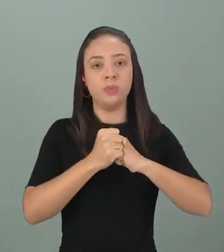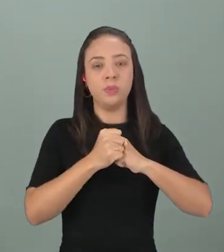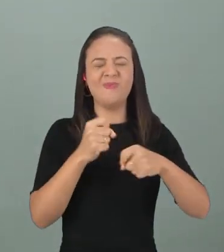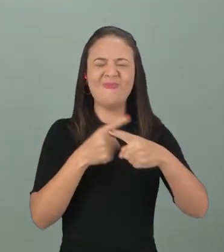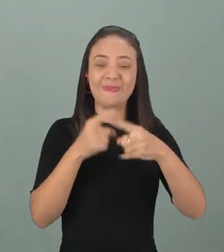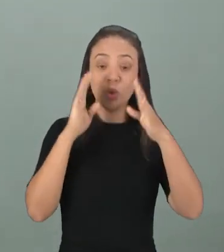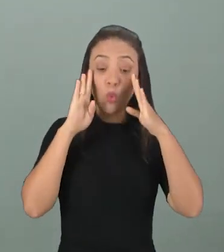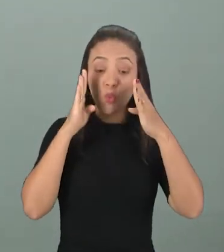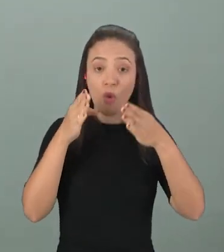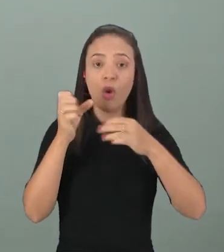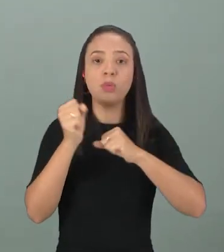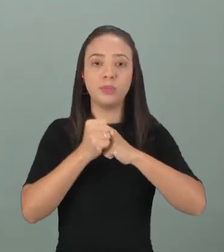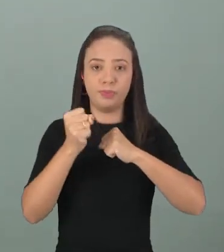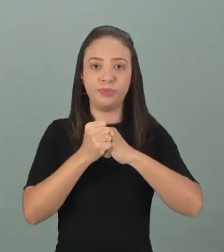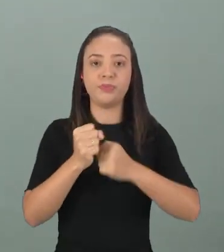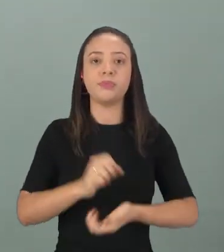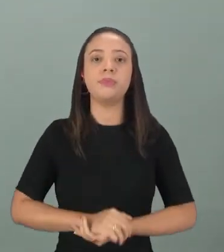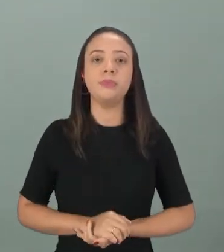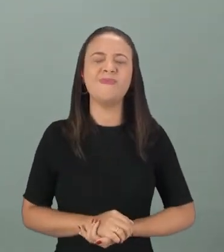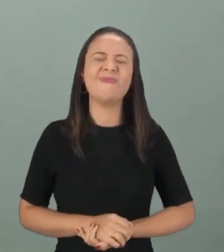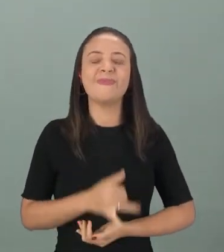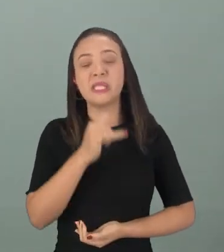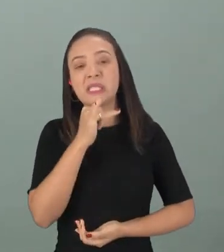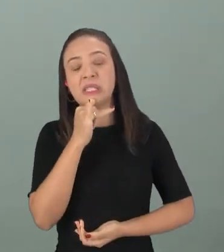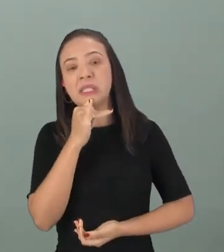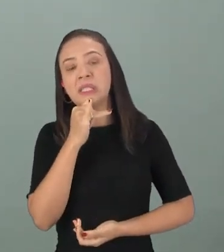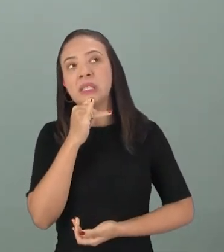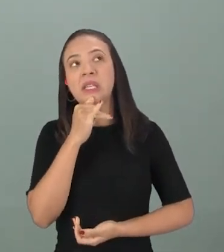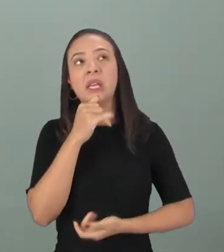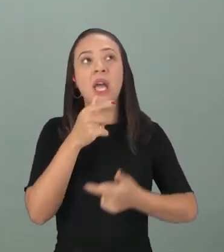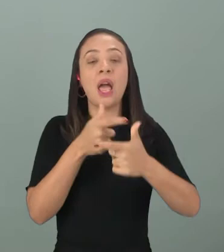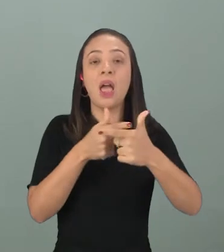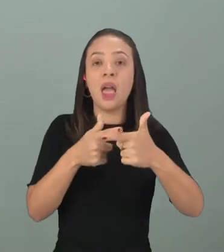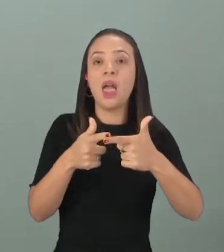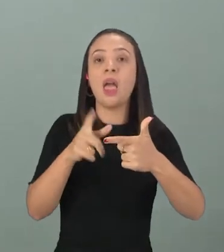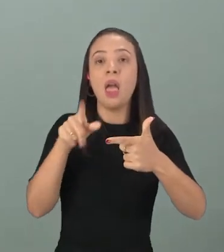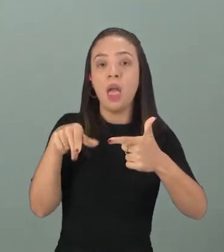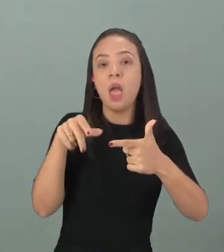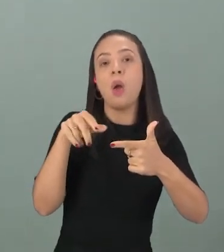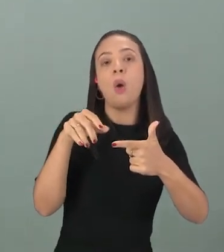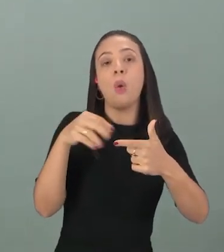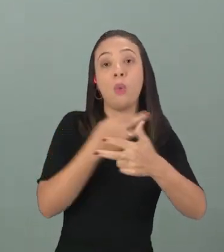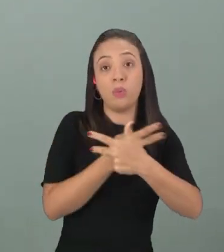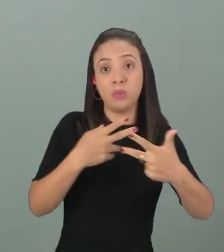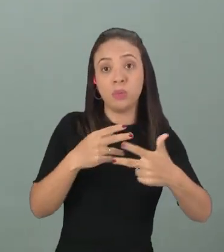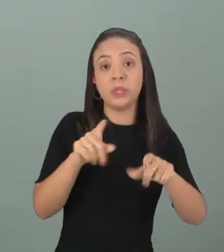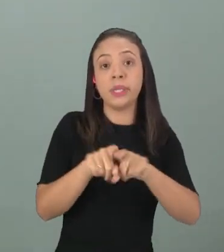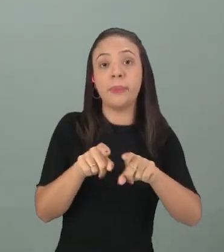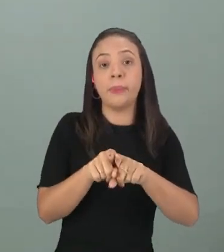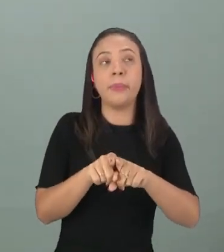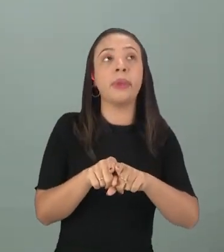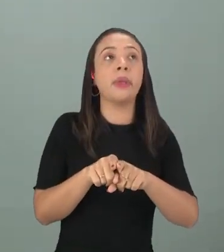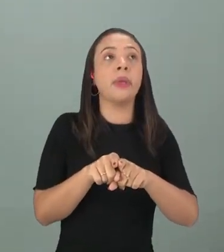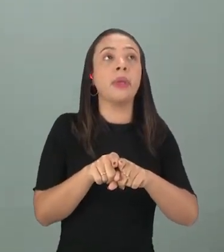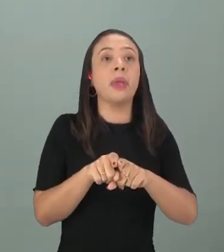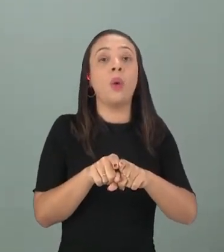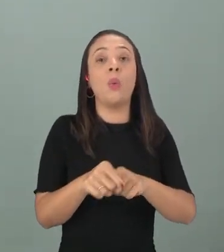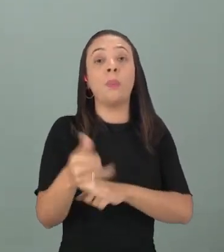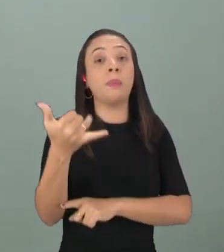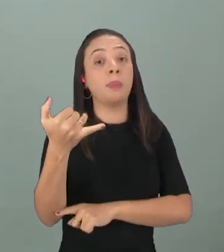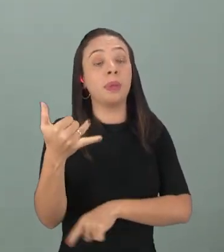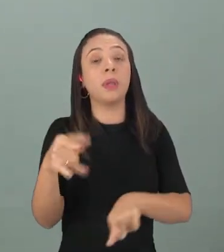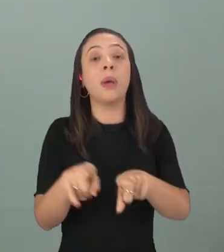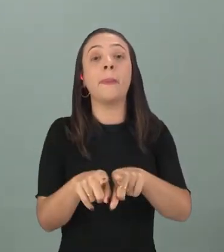especificando. Quando eu falo assim, rego, estou me referindo a esse objeto. Tá? Quando eu falo pincel, é esse